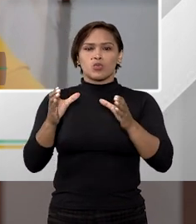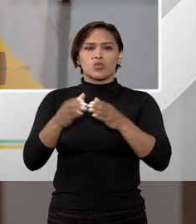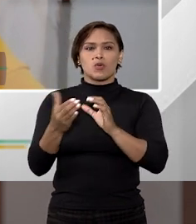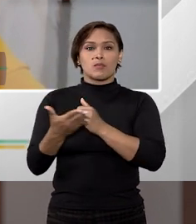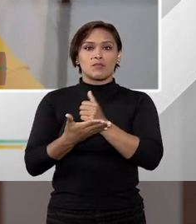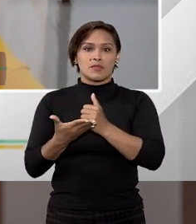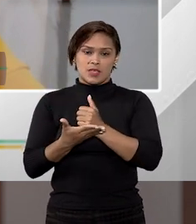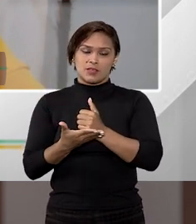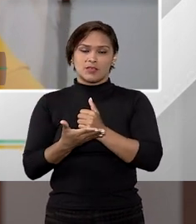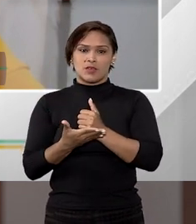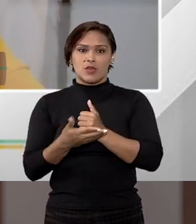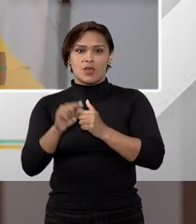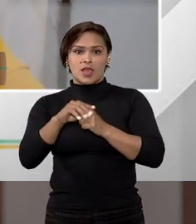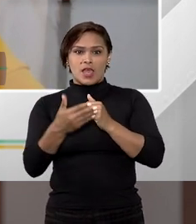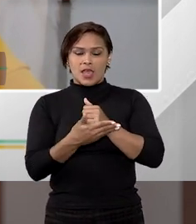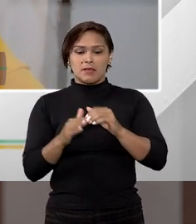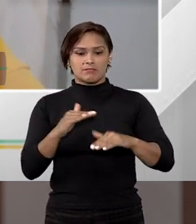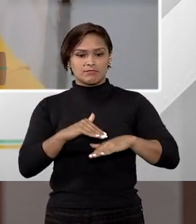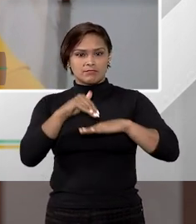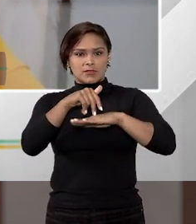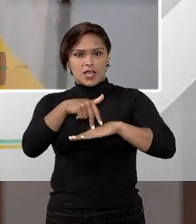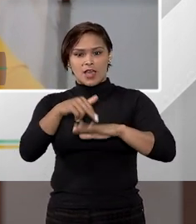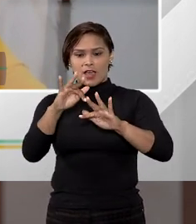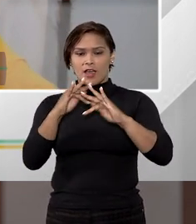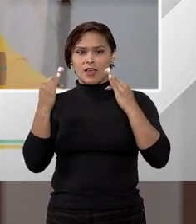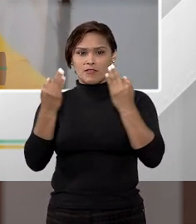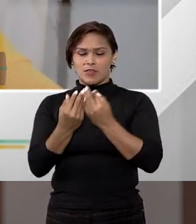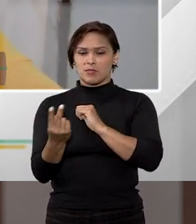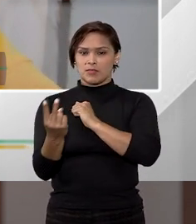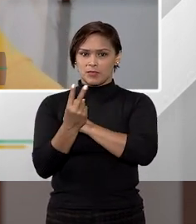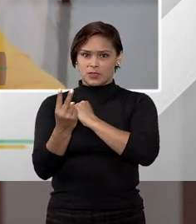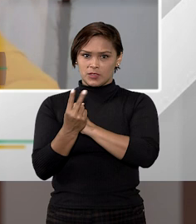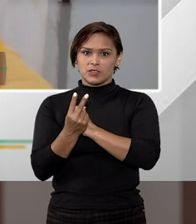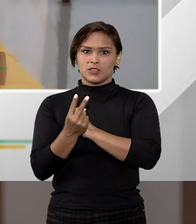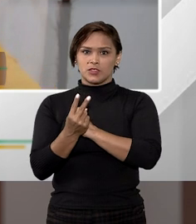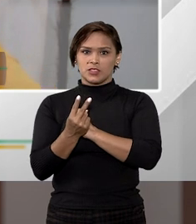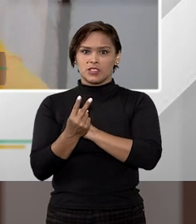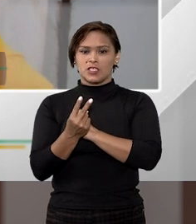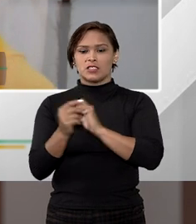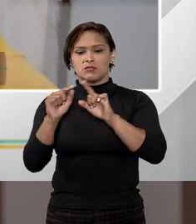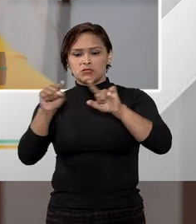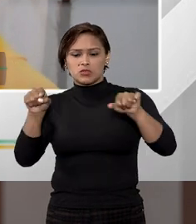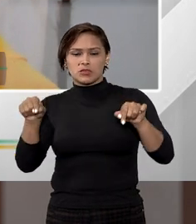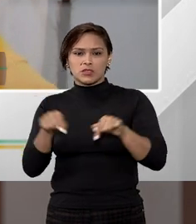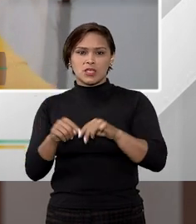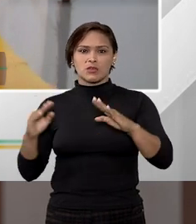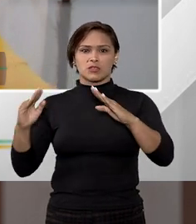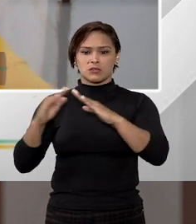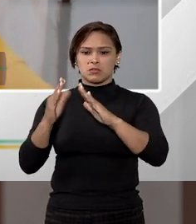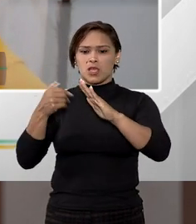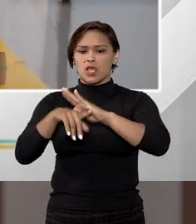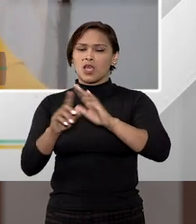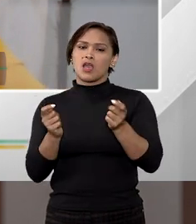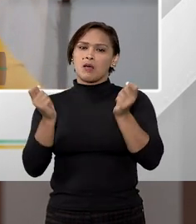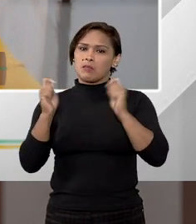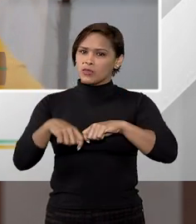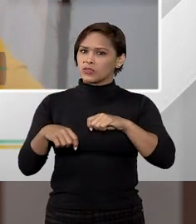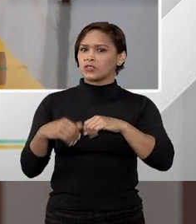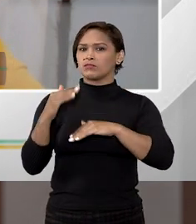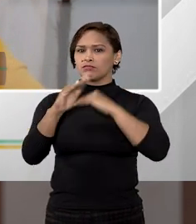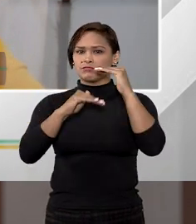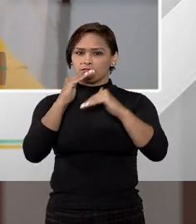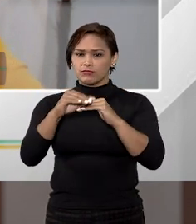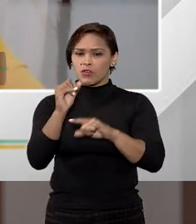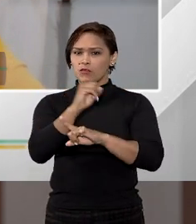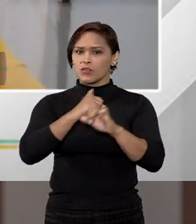básico dele. Então, núcleo básico é manter a família de forma protegida, no seu espaço, para que ela possa se desenvolver da